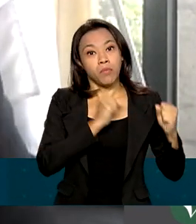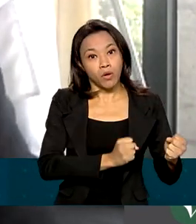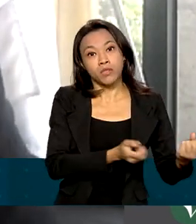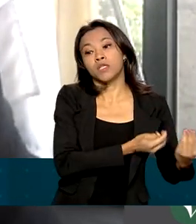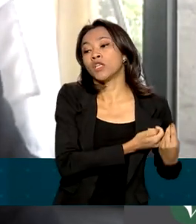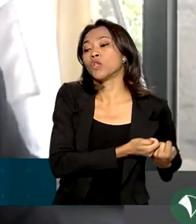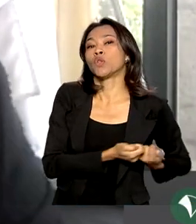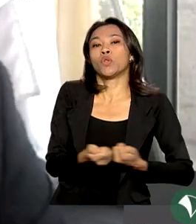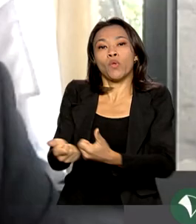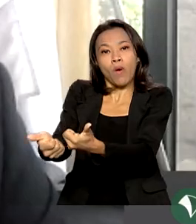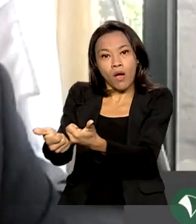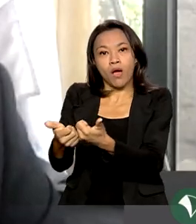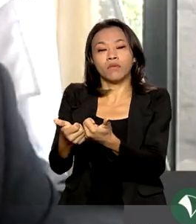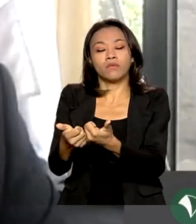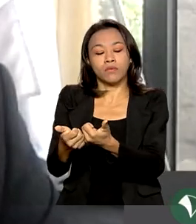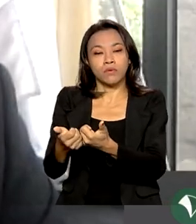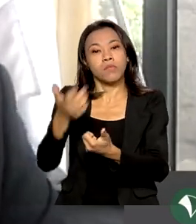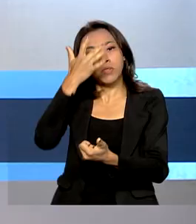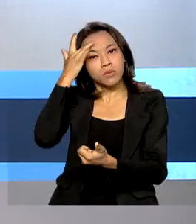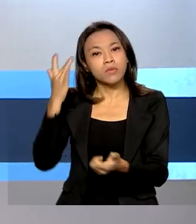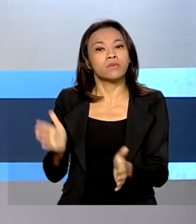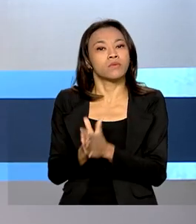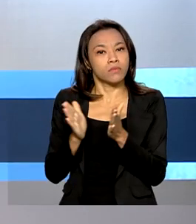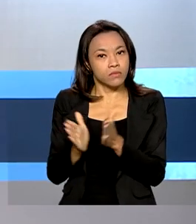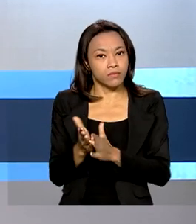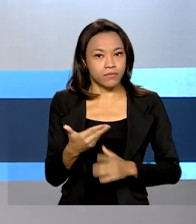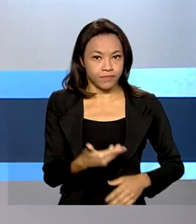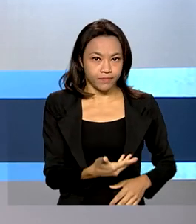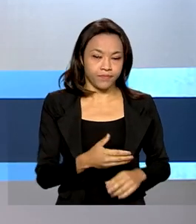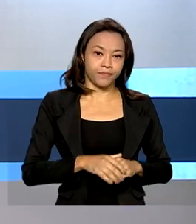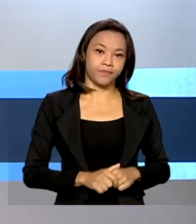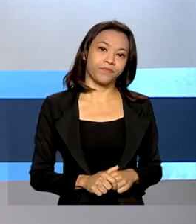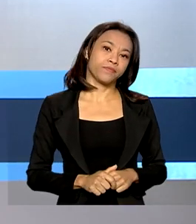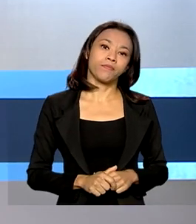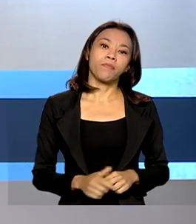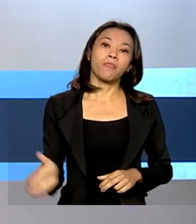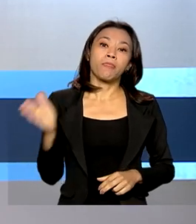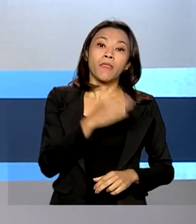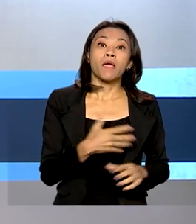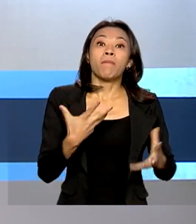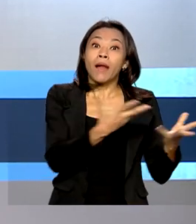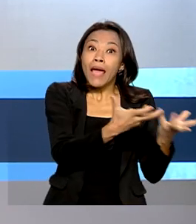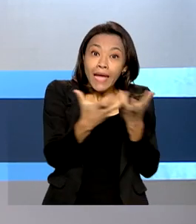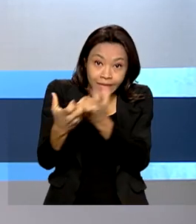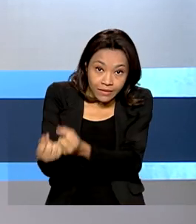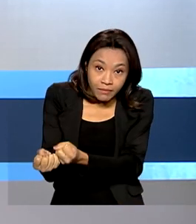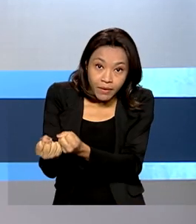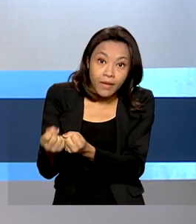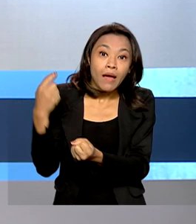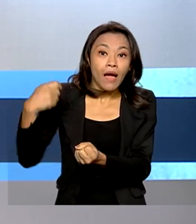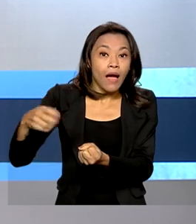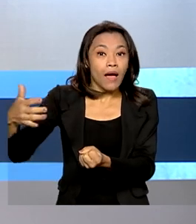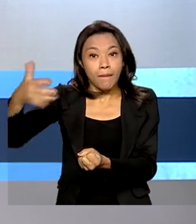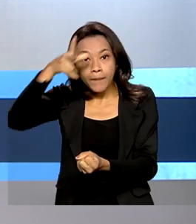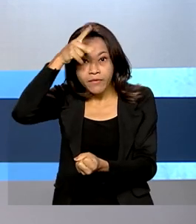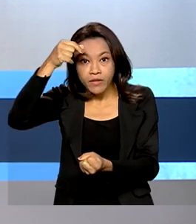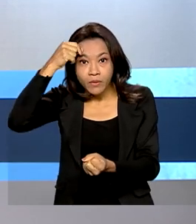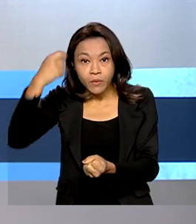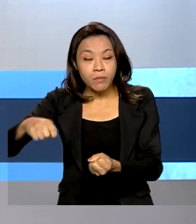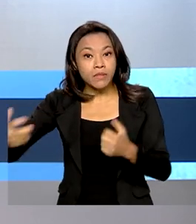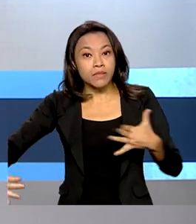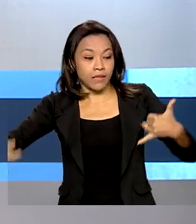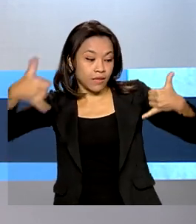doado para as pessoas carentes. Para receber doações, a prefeitura precisa entrar em contato com a unidade mais